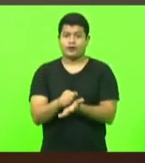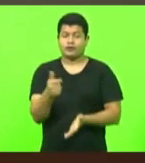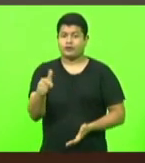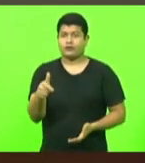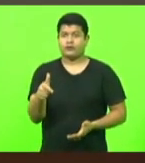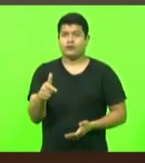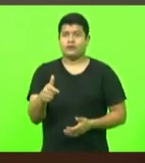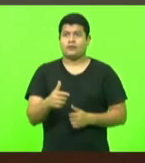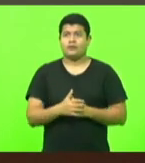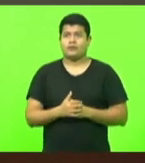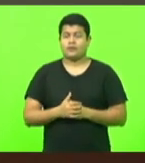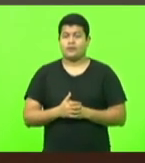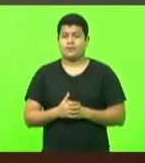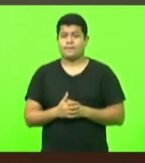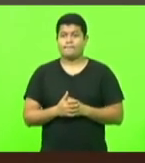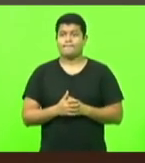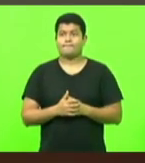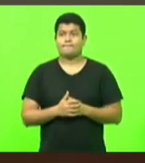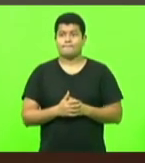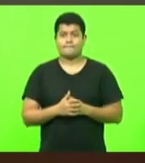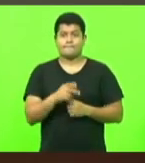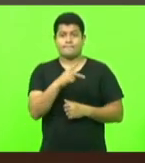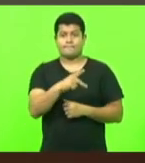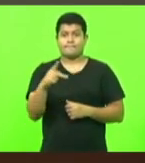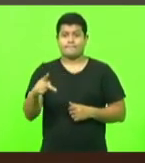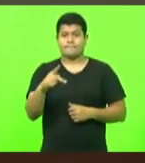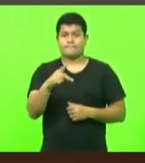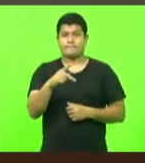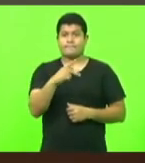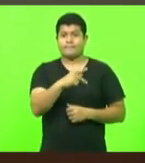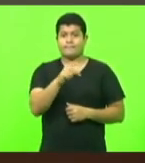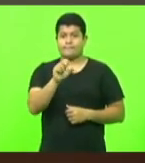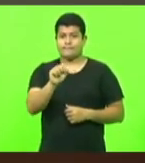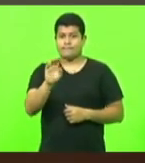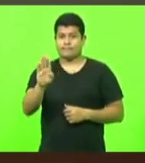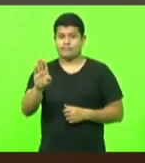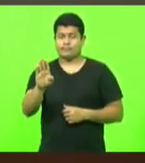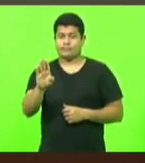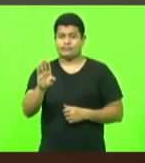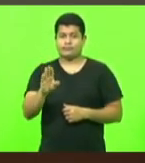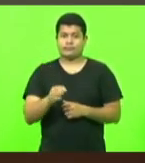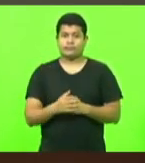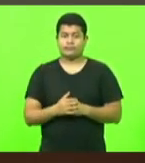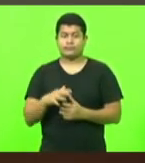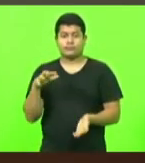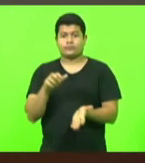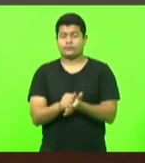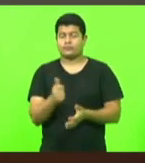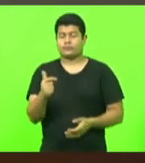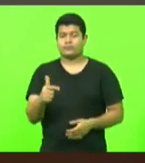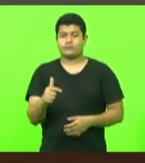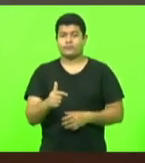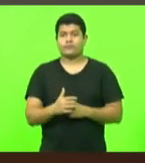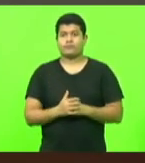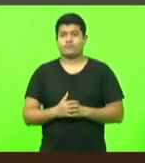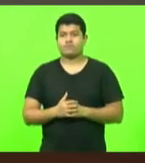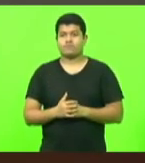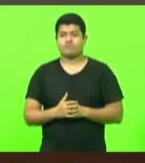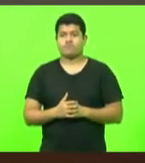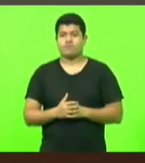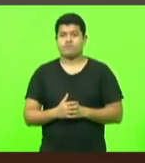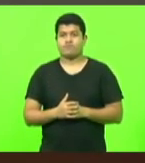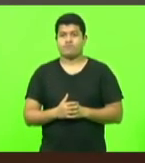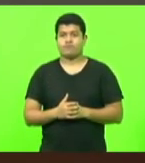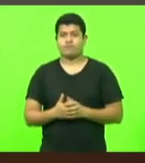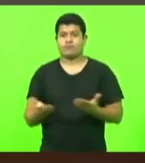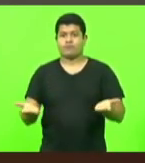inscritos, PP e PSB, também não, e o bloco